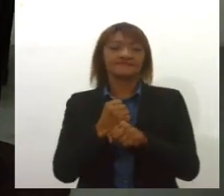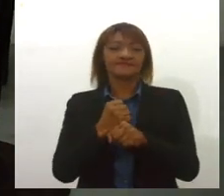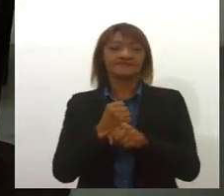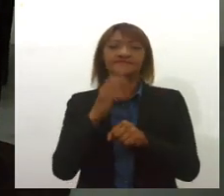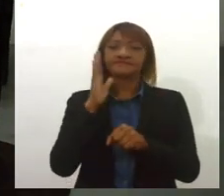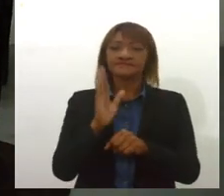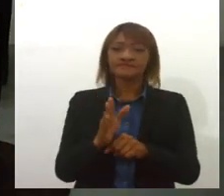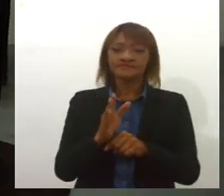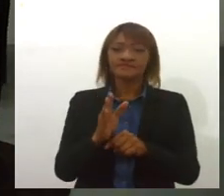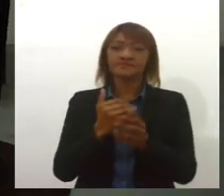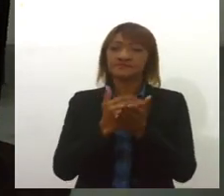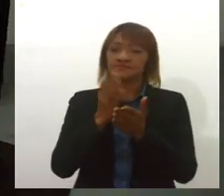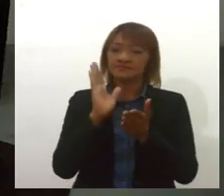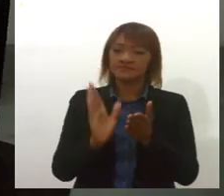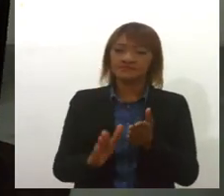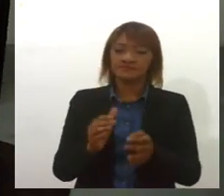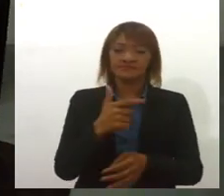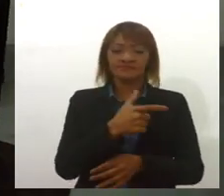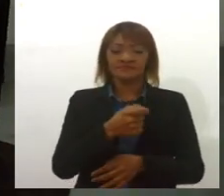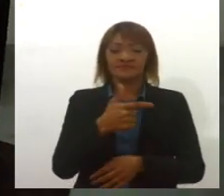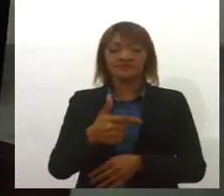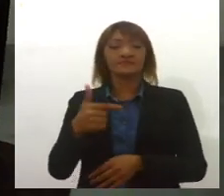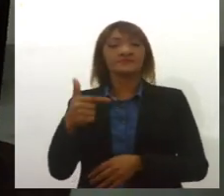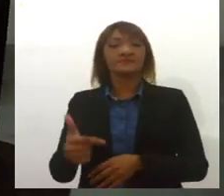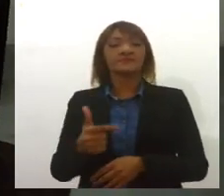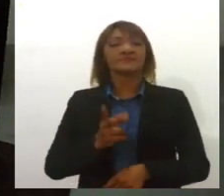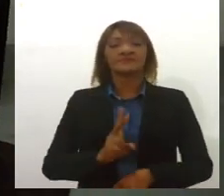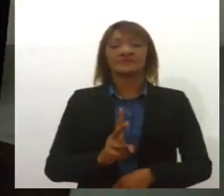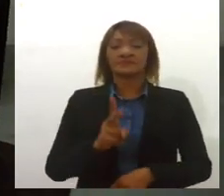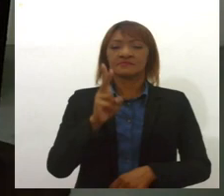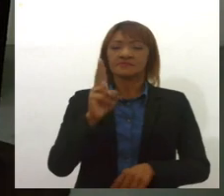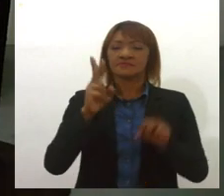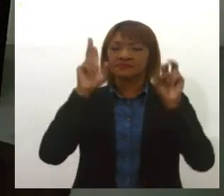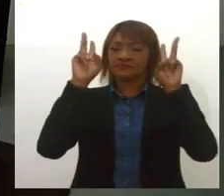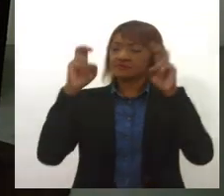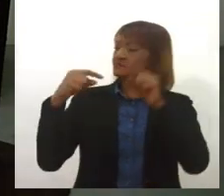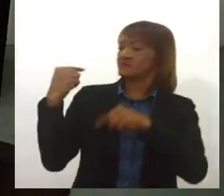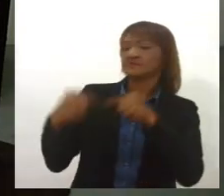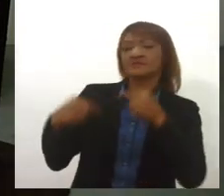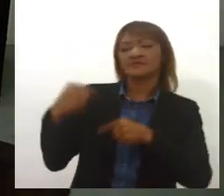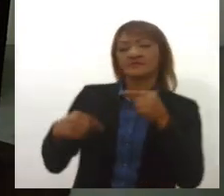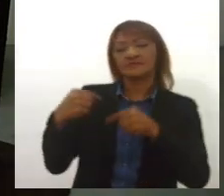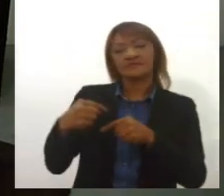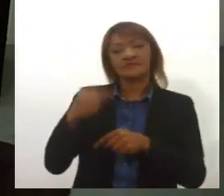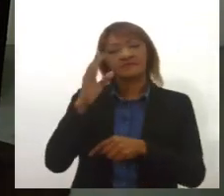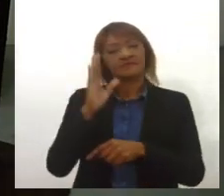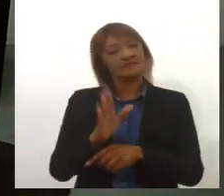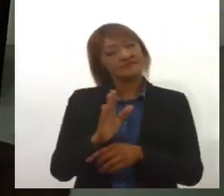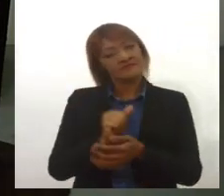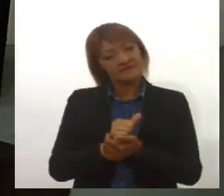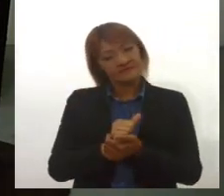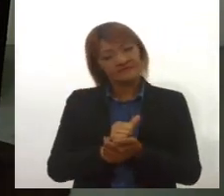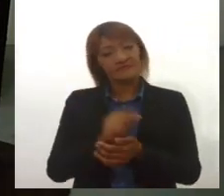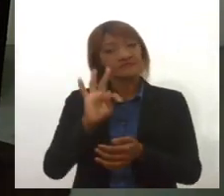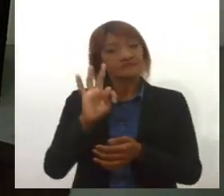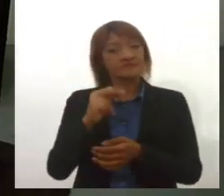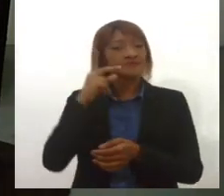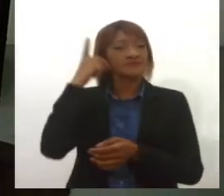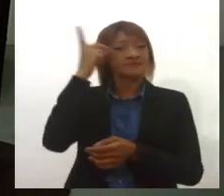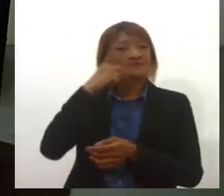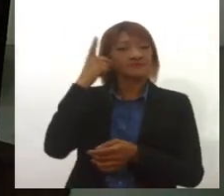2022 nós vamos continuar debatendo as pautas e os encaminhamentos relevantes conduzidos por deputados,